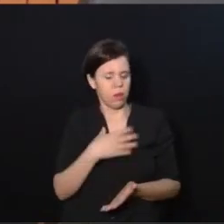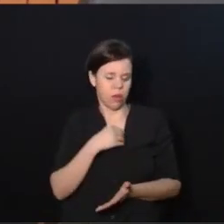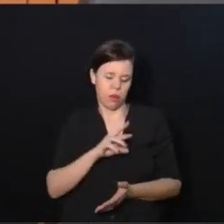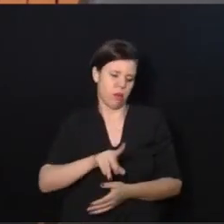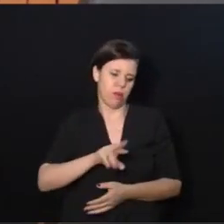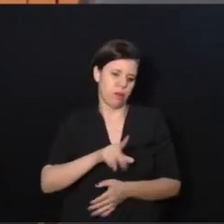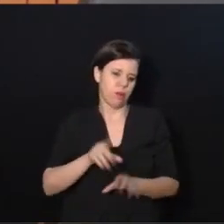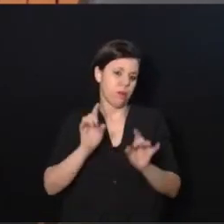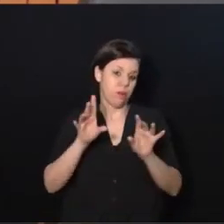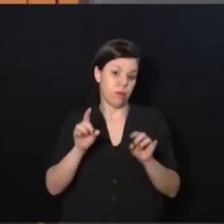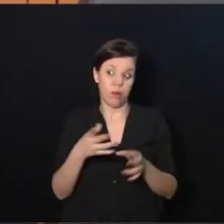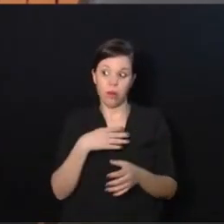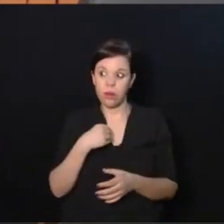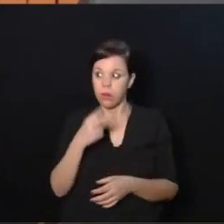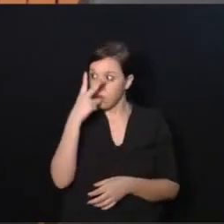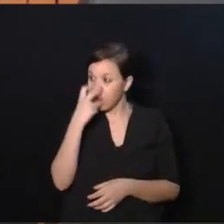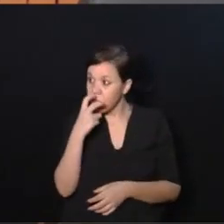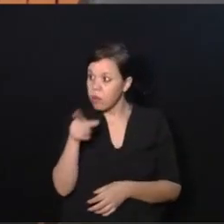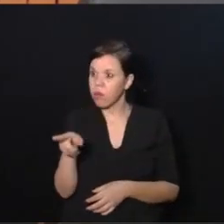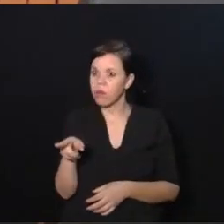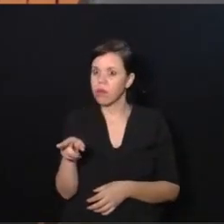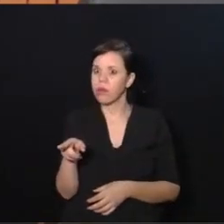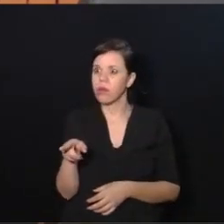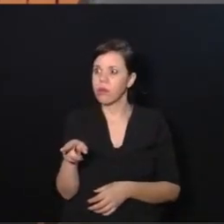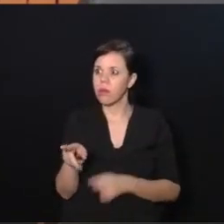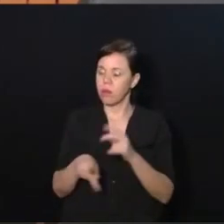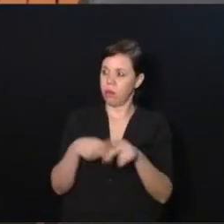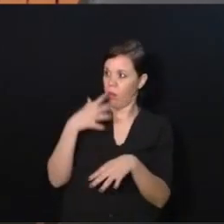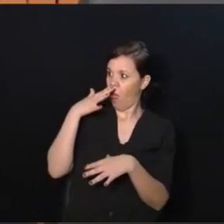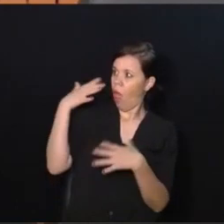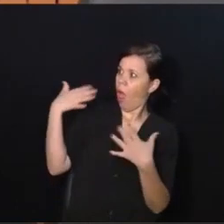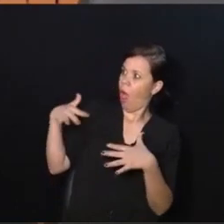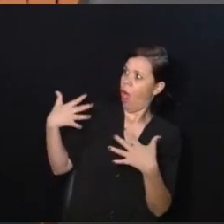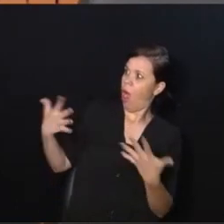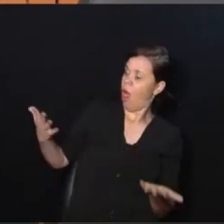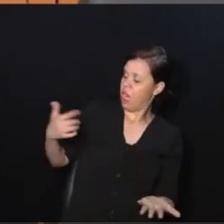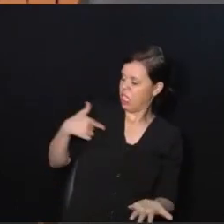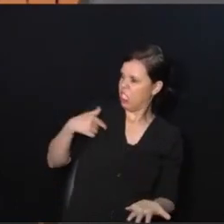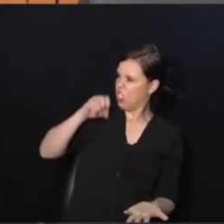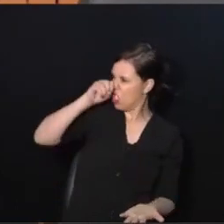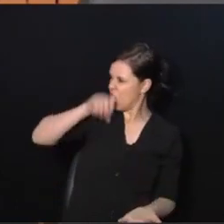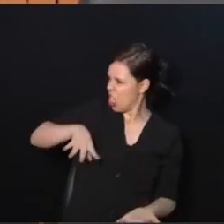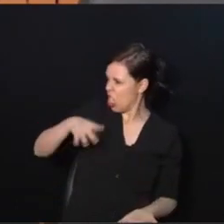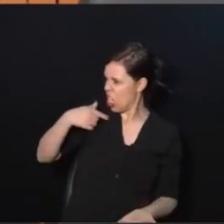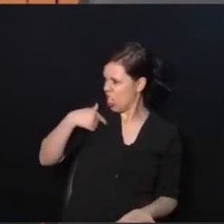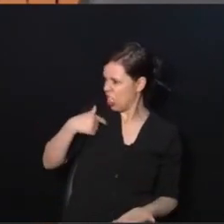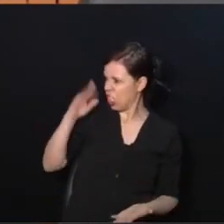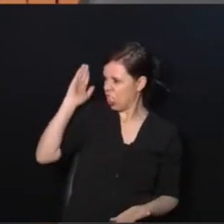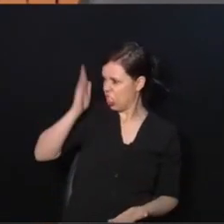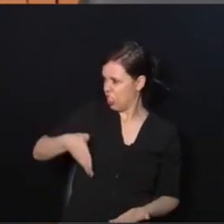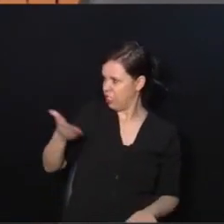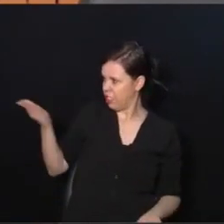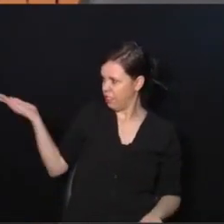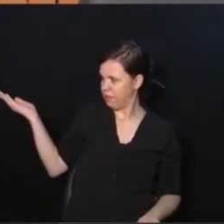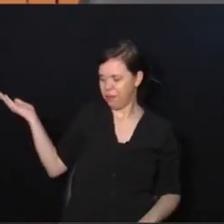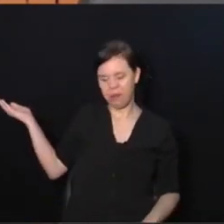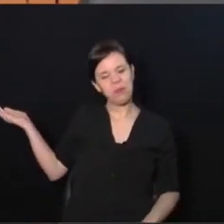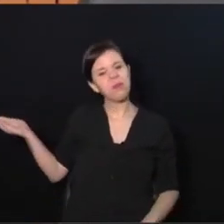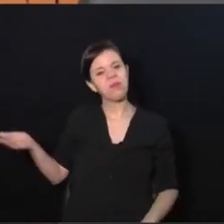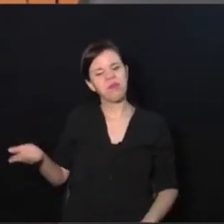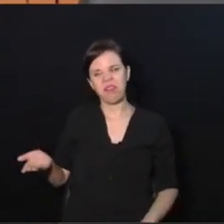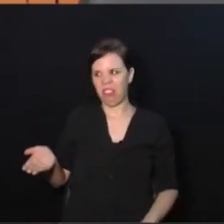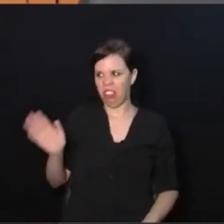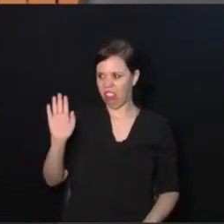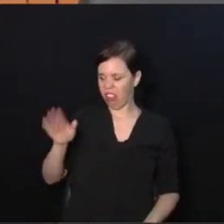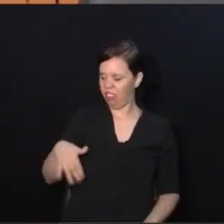não é especial, minha filha é cega. E aí, o pessoal horrorizado, que eu tenho fama de estúpido, que eu tenho fama de ser muito direto, aí o pessoal cruza